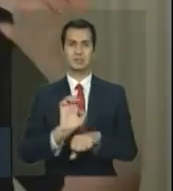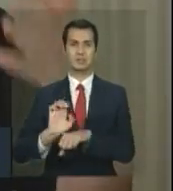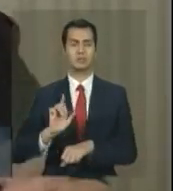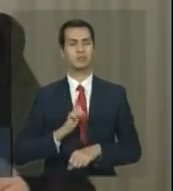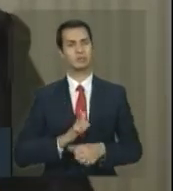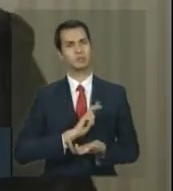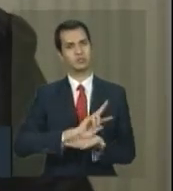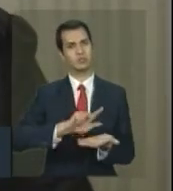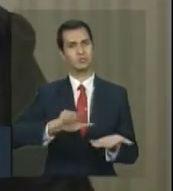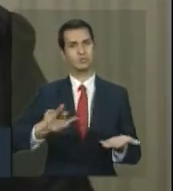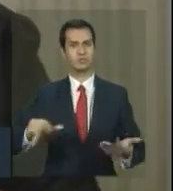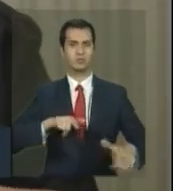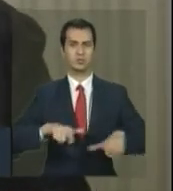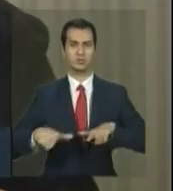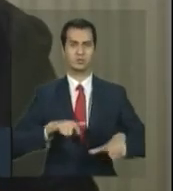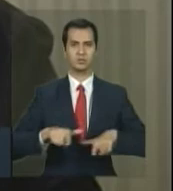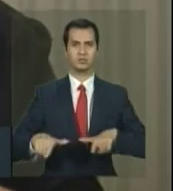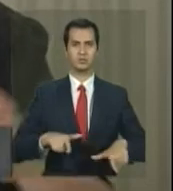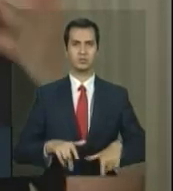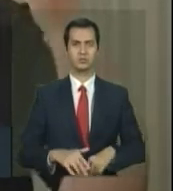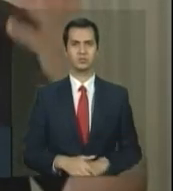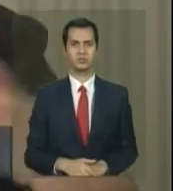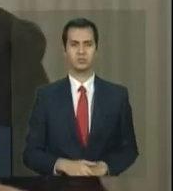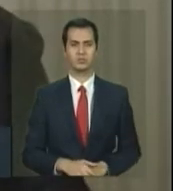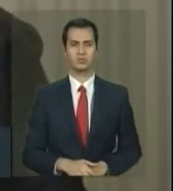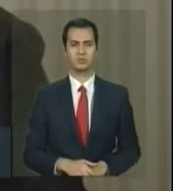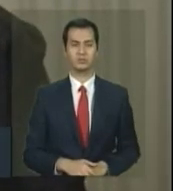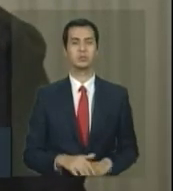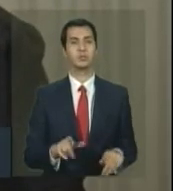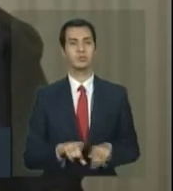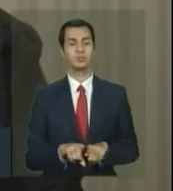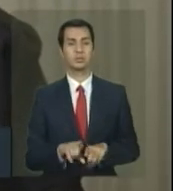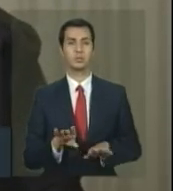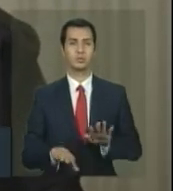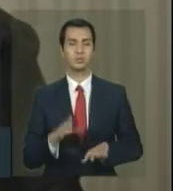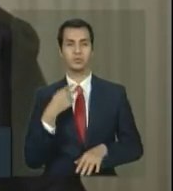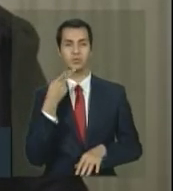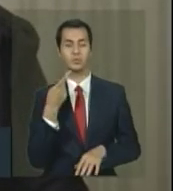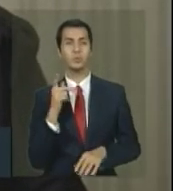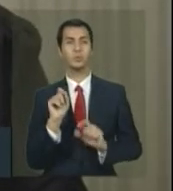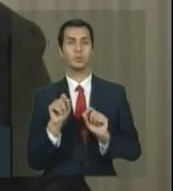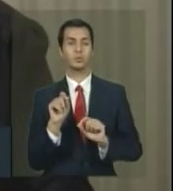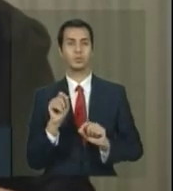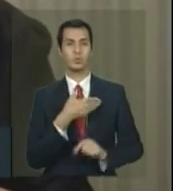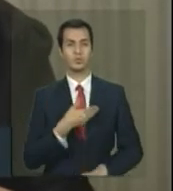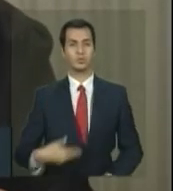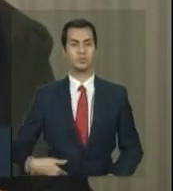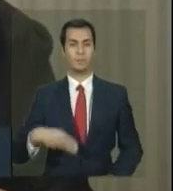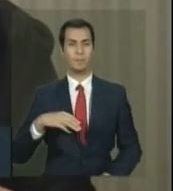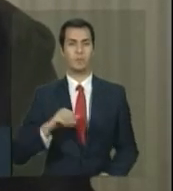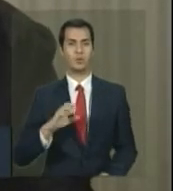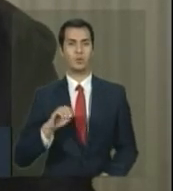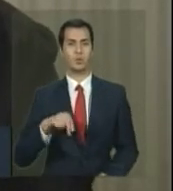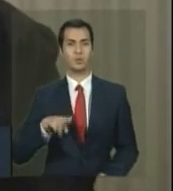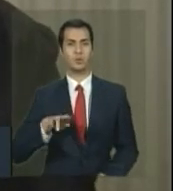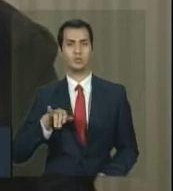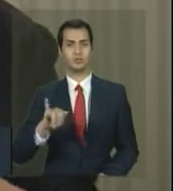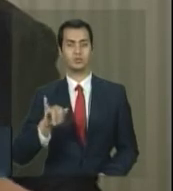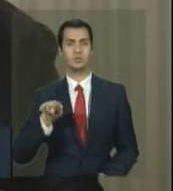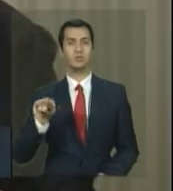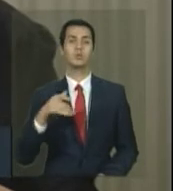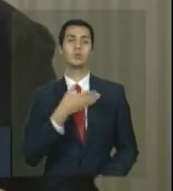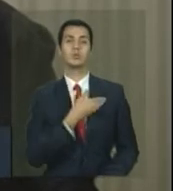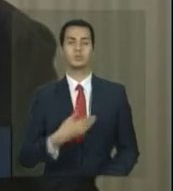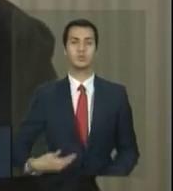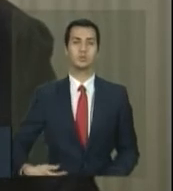Eu acho que a gente... E em alguns casos, como citou o governador Marconi, o estado tem